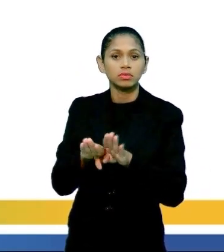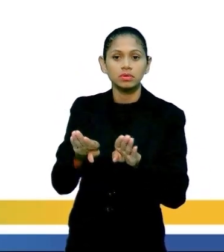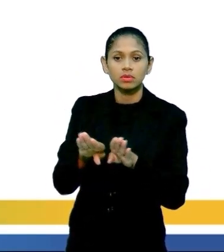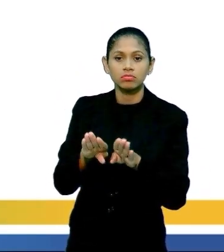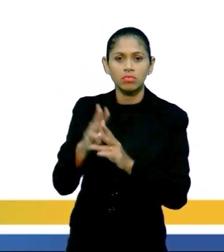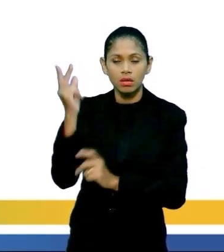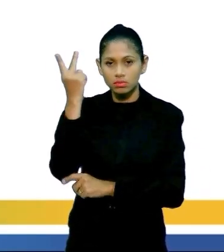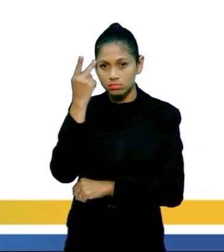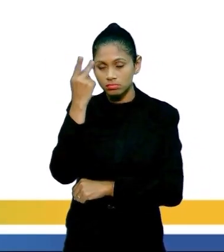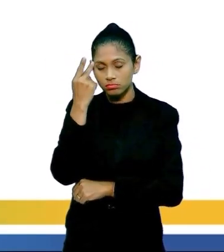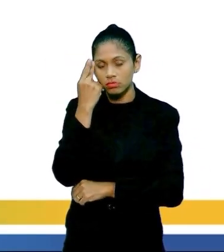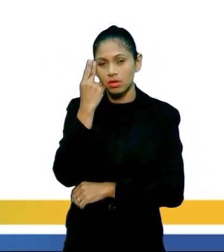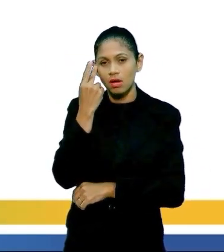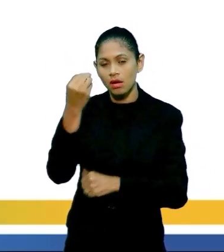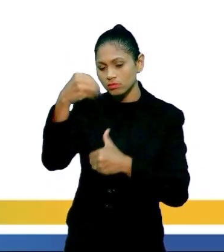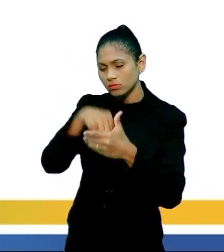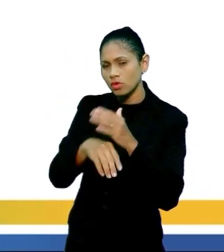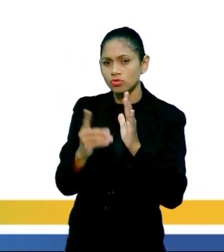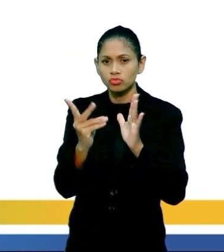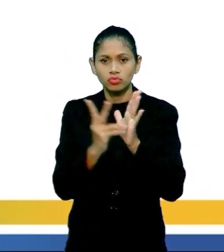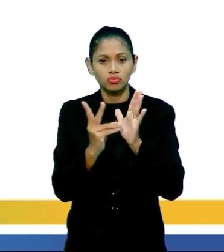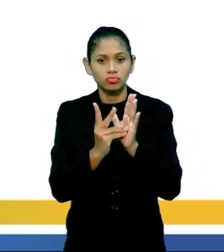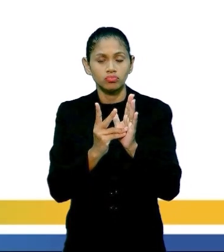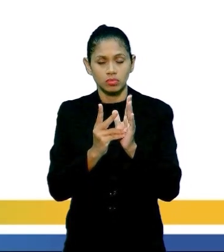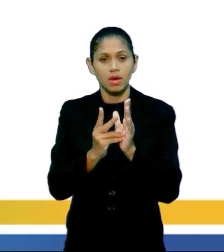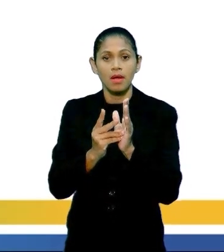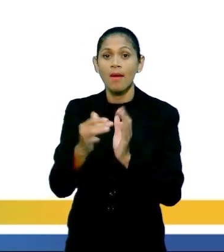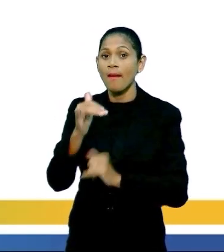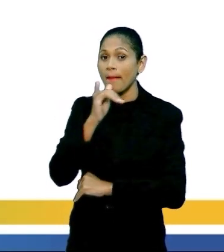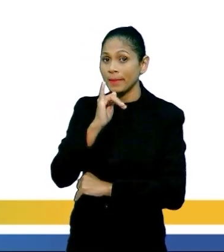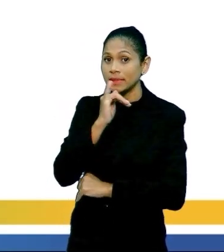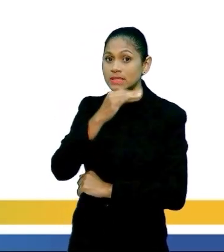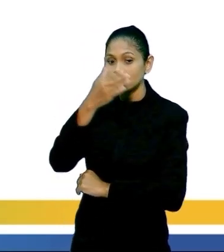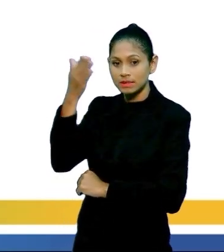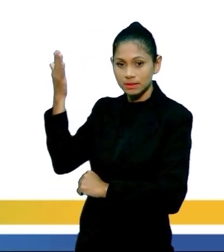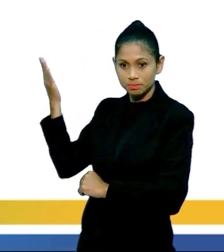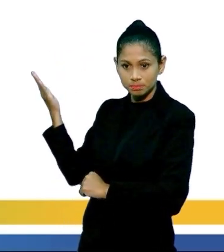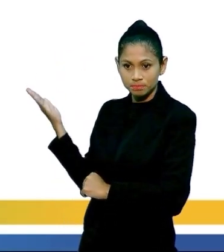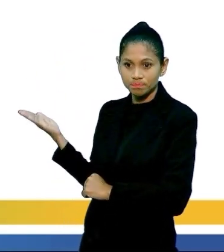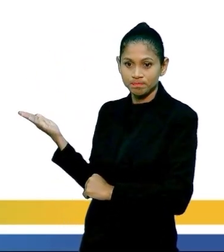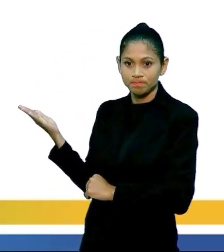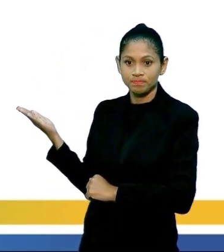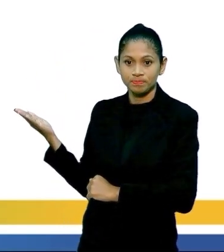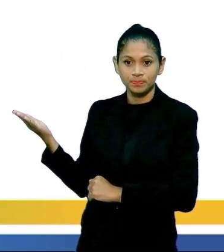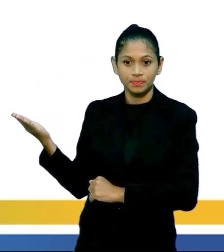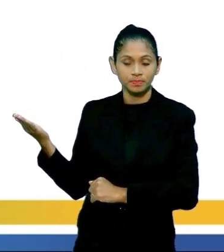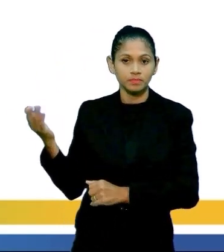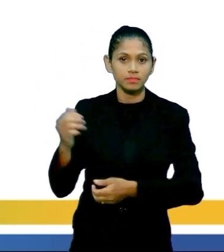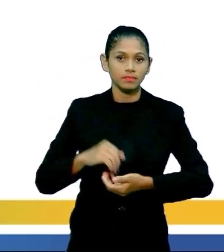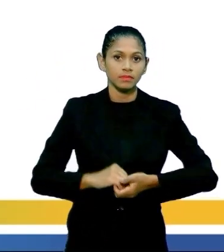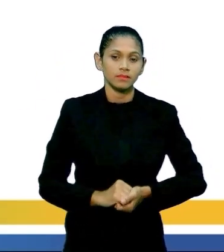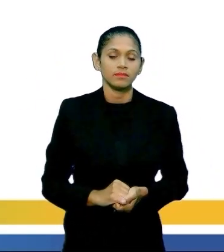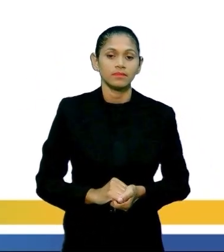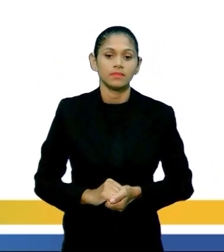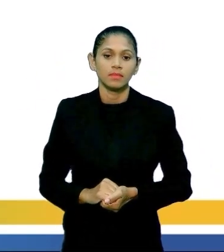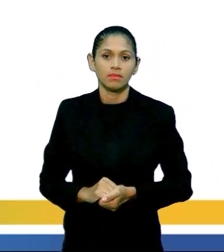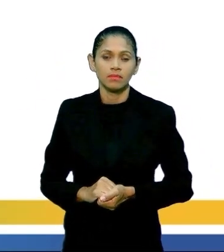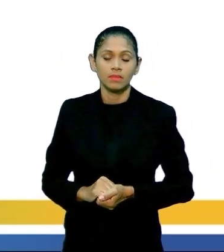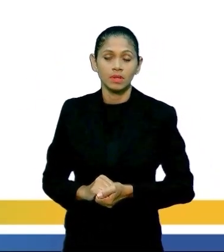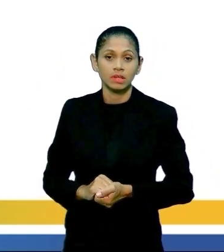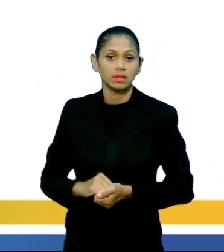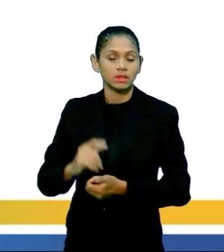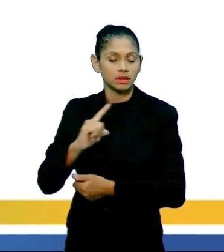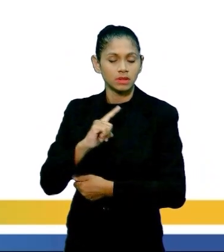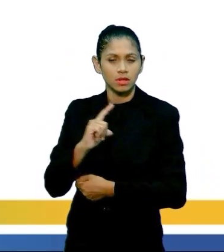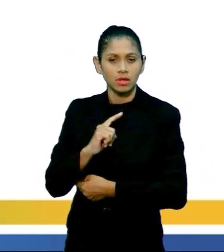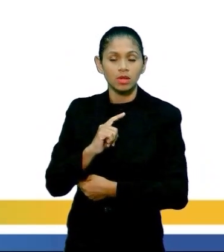entre os índios, como a peteca, o perna de pau. Já outros são curiosos e originais. Existem brincadeiras que